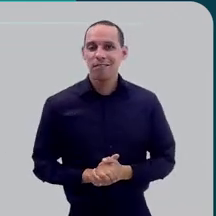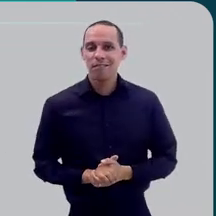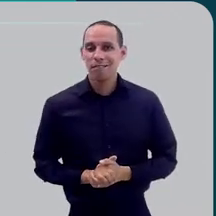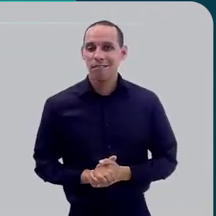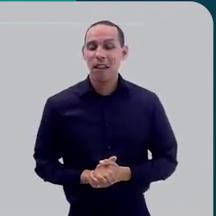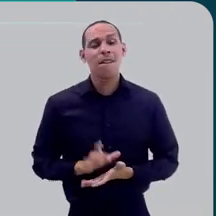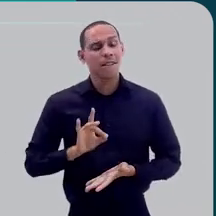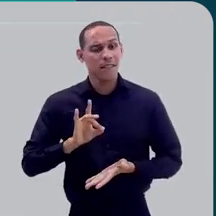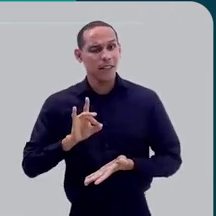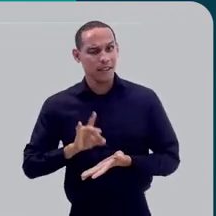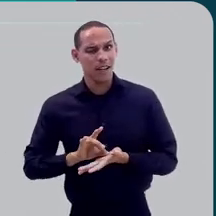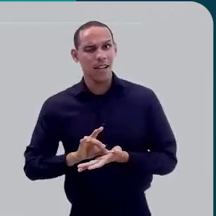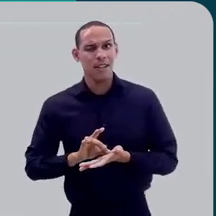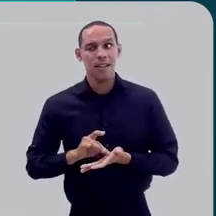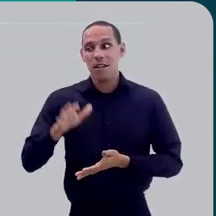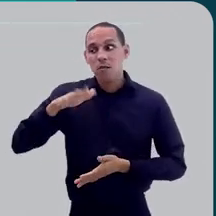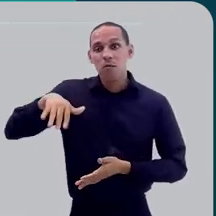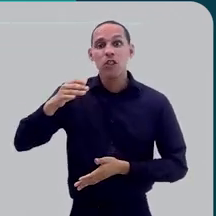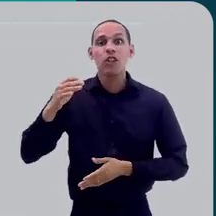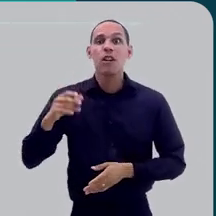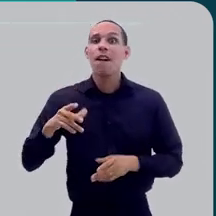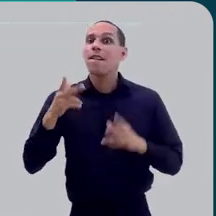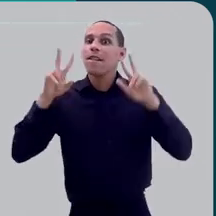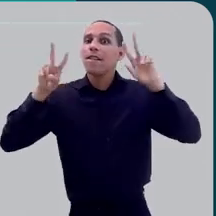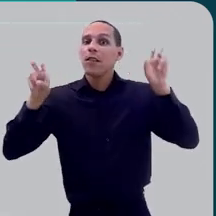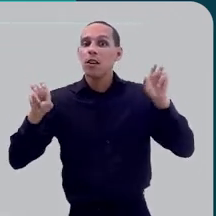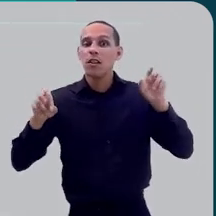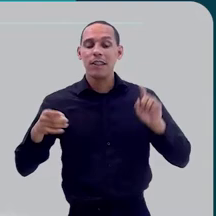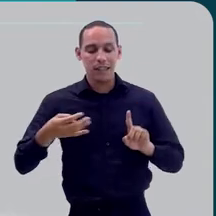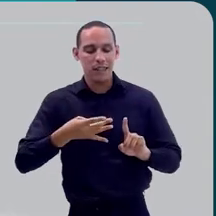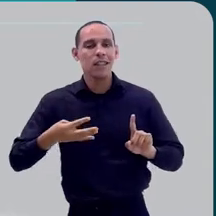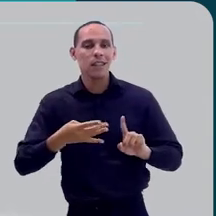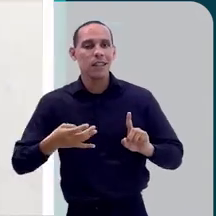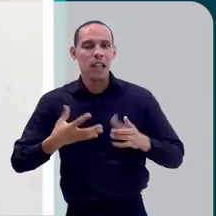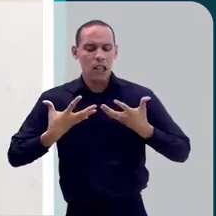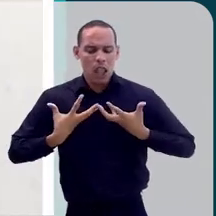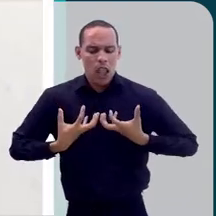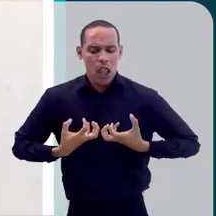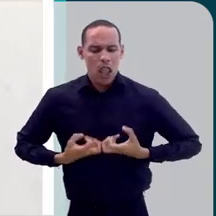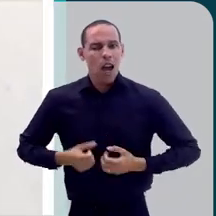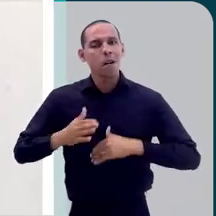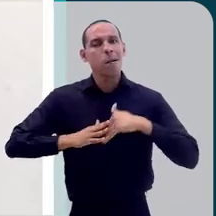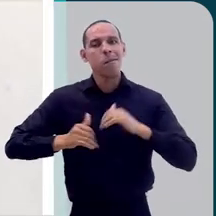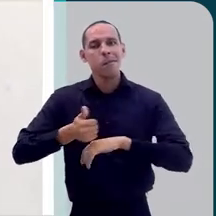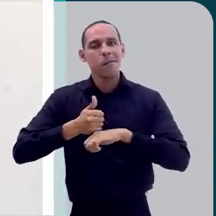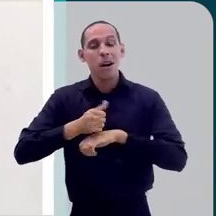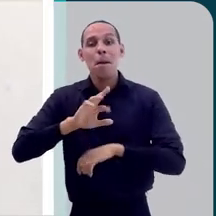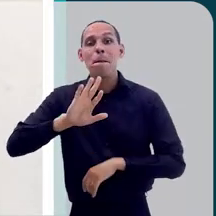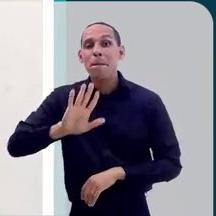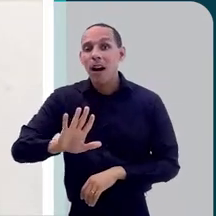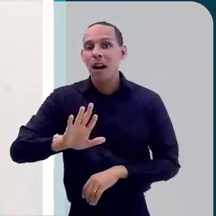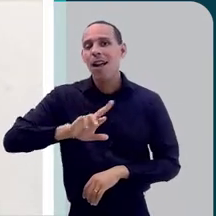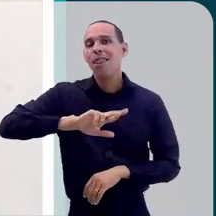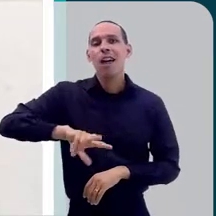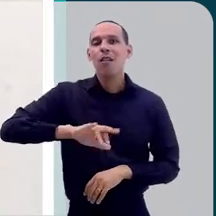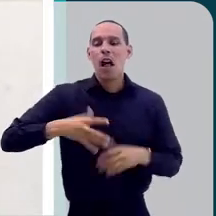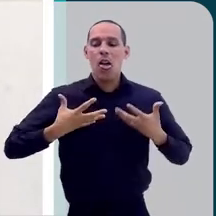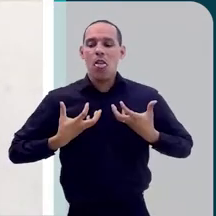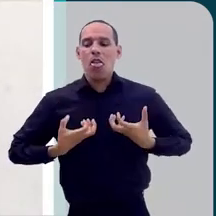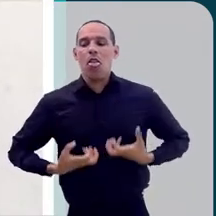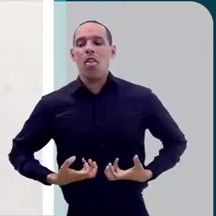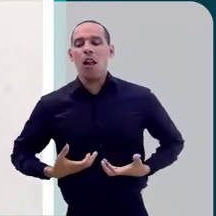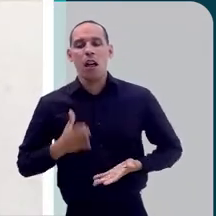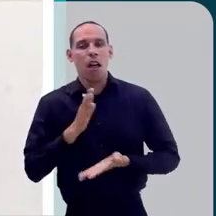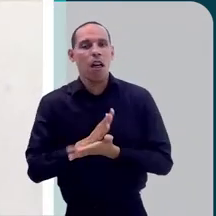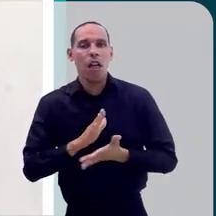Ele realmente tem sido chamado Síndrome do Esgotamento Profissional, mas não é esgotamento necessariamente por